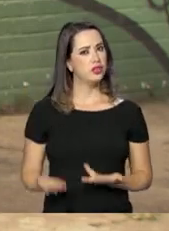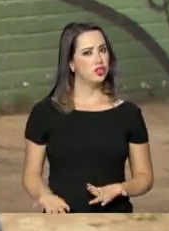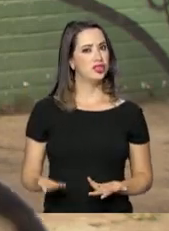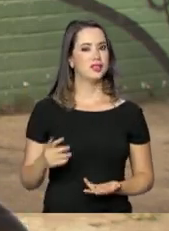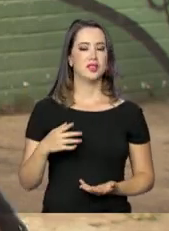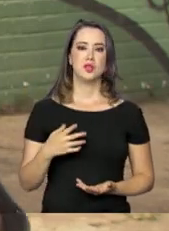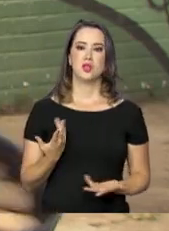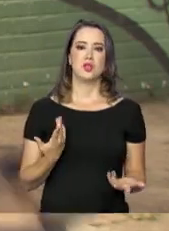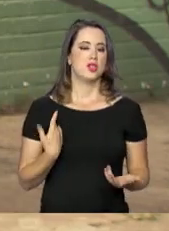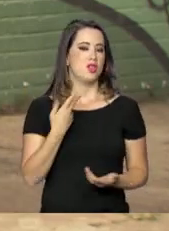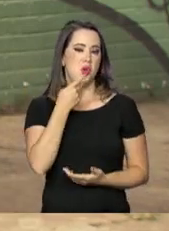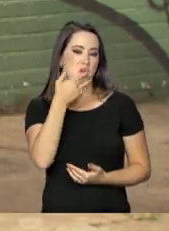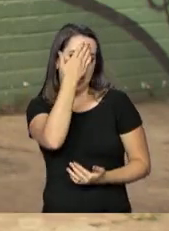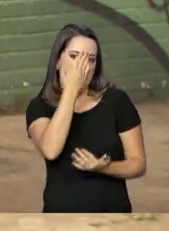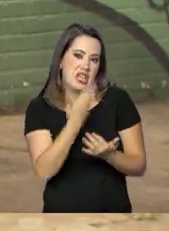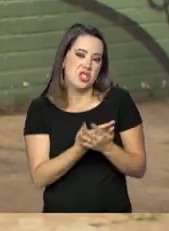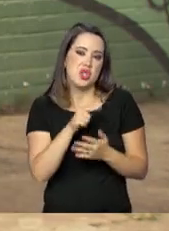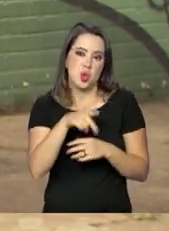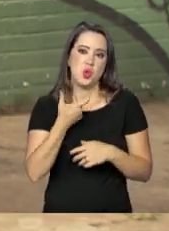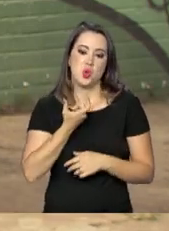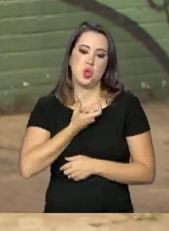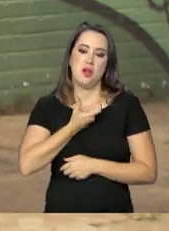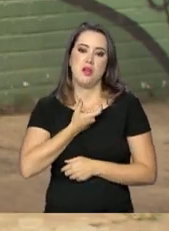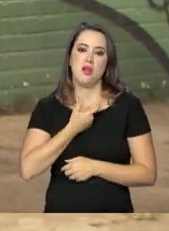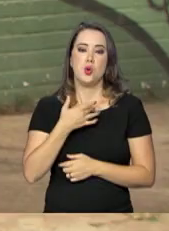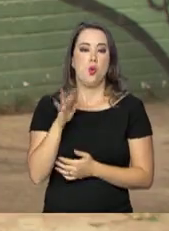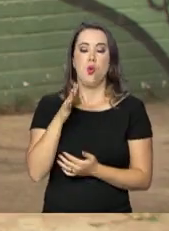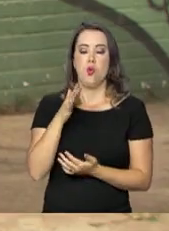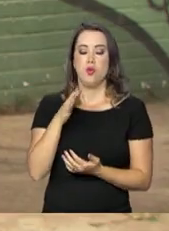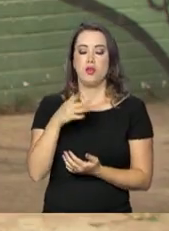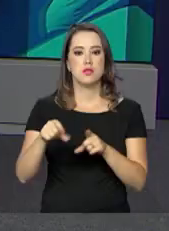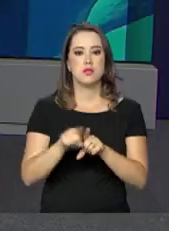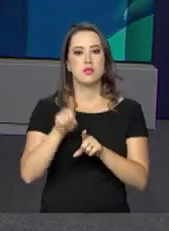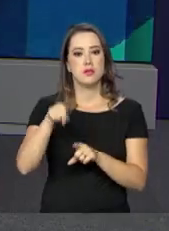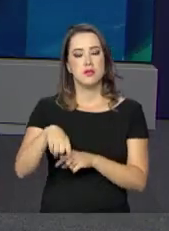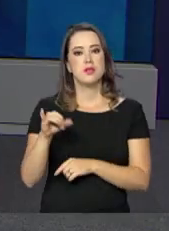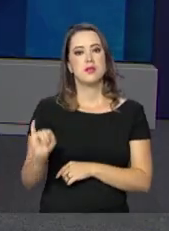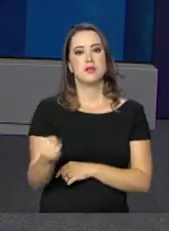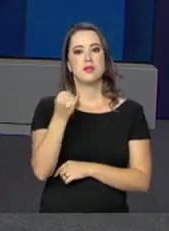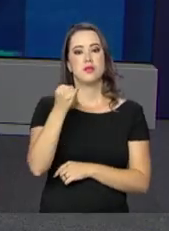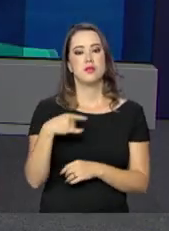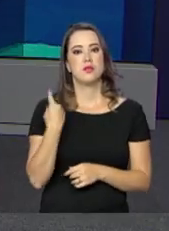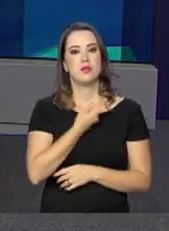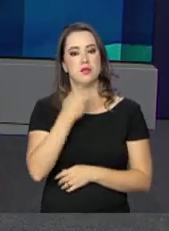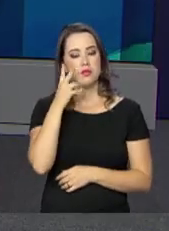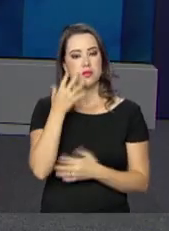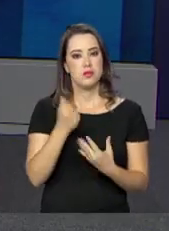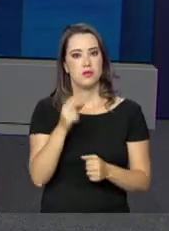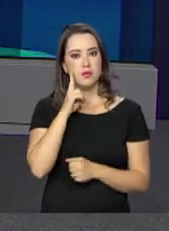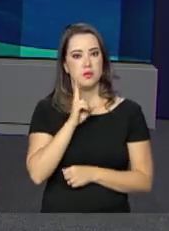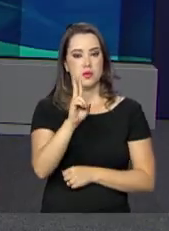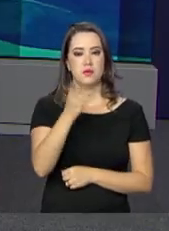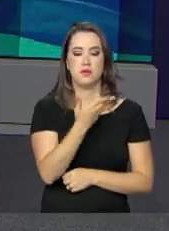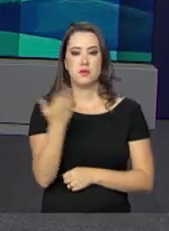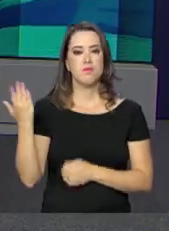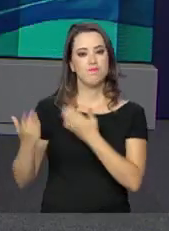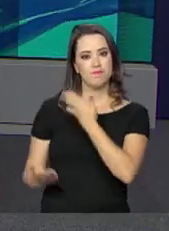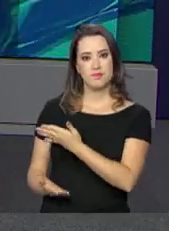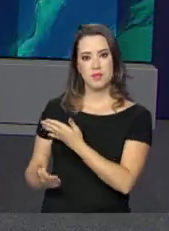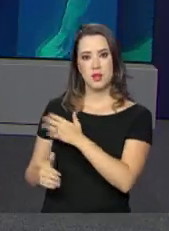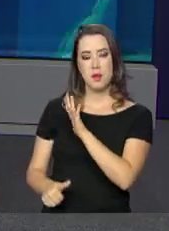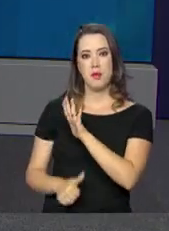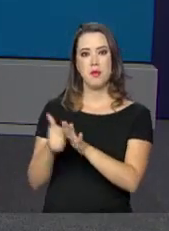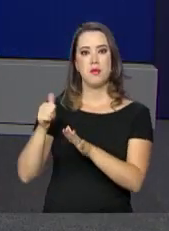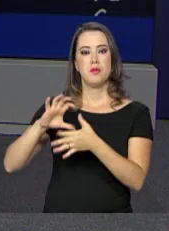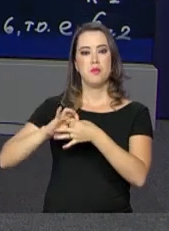eu não tenho certeza que eu vou ganhar, só que acho que eu tenho a chance. Nós vamos ver aqui na tela que as inscrições para a Primeira